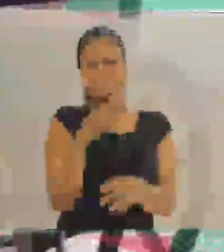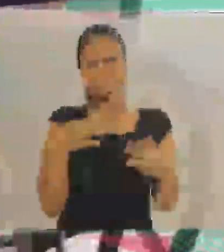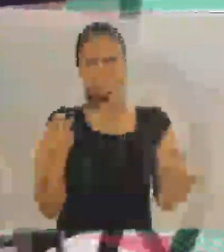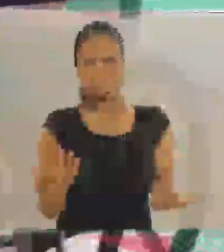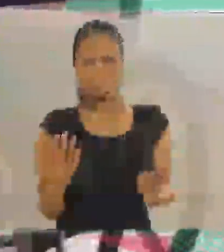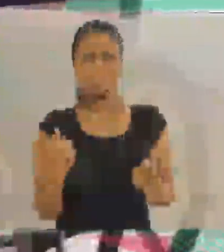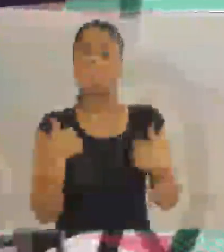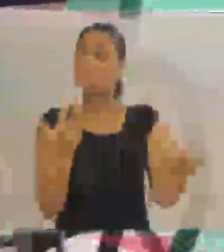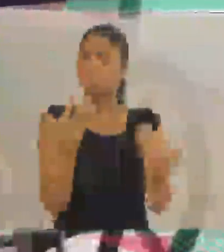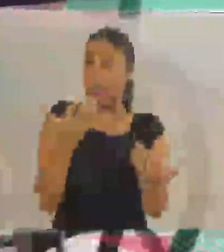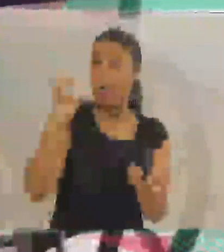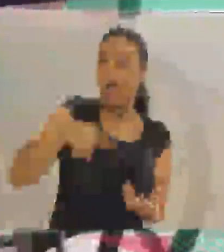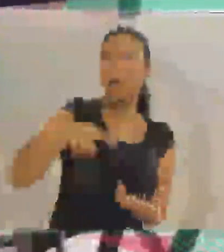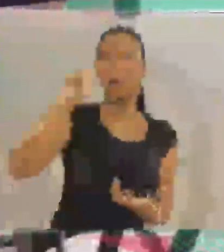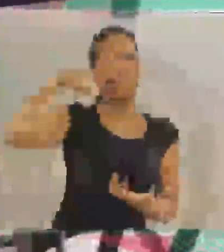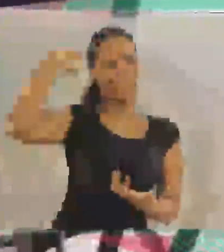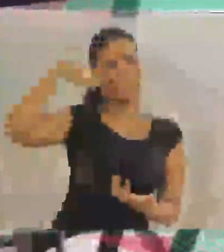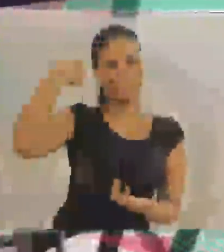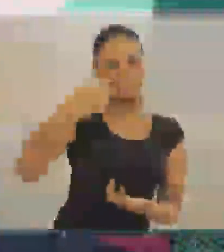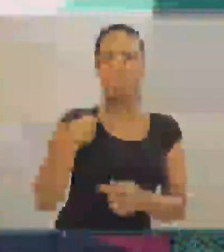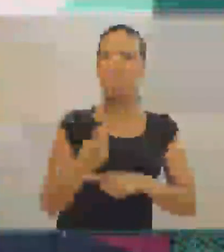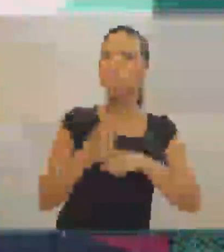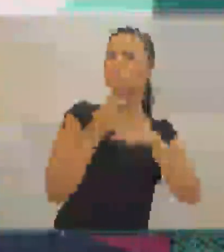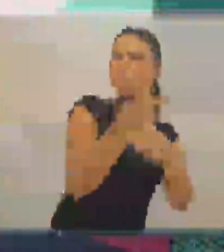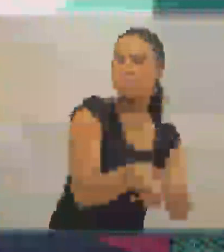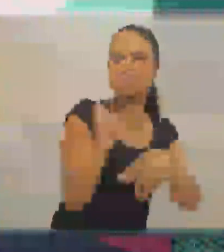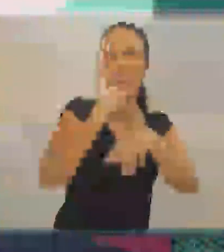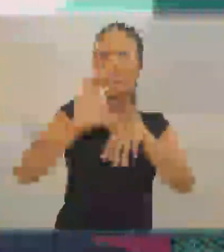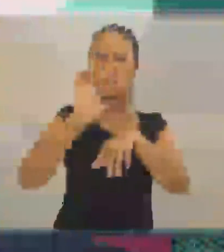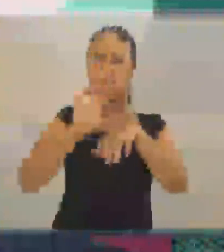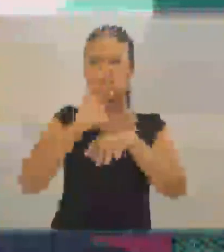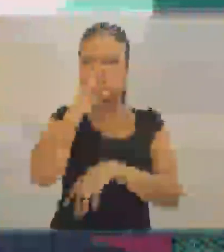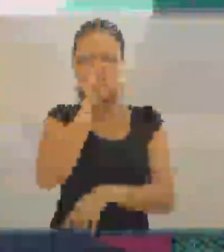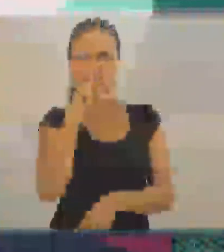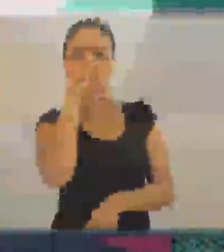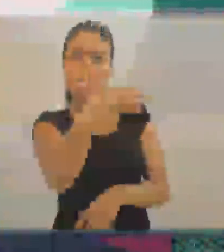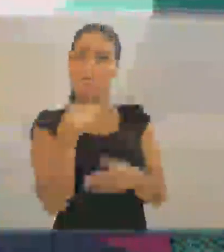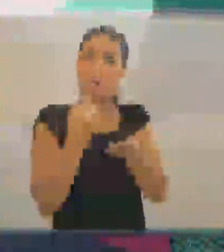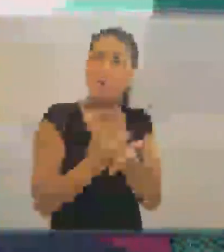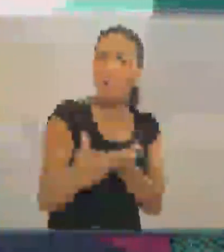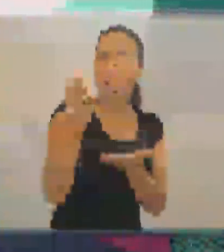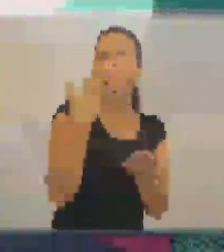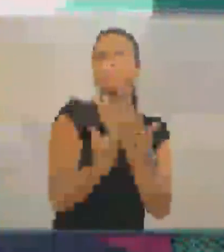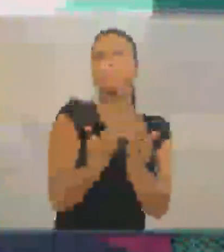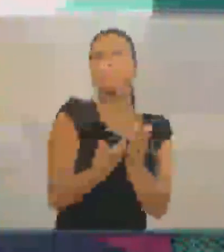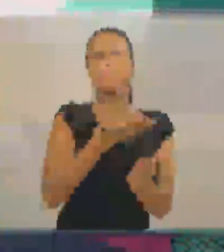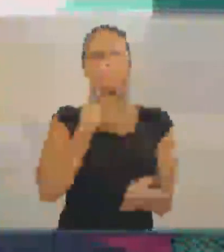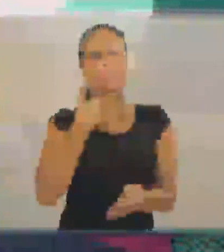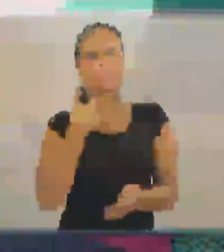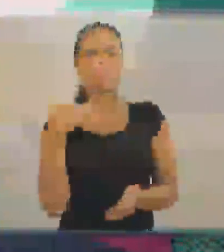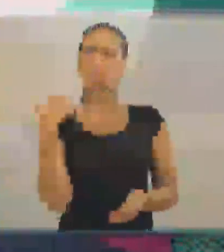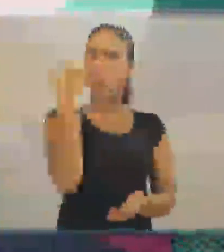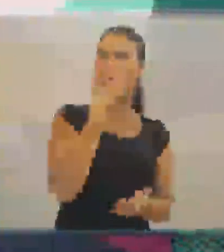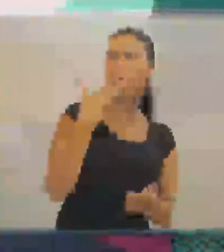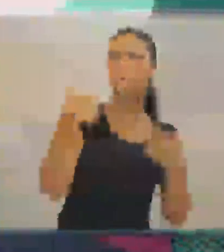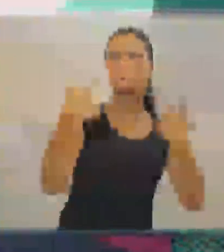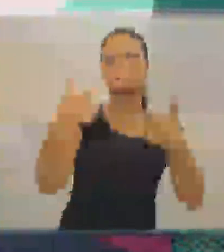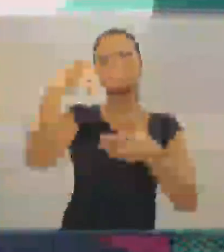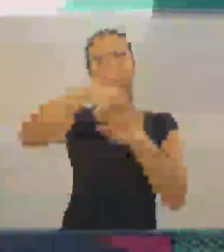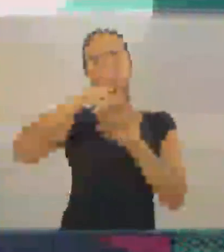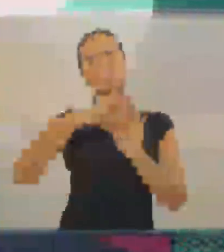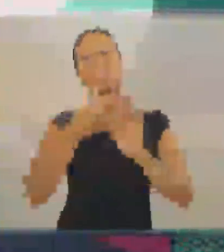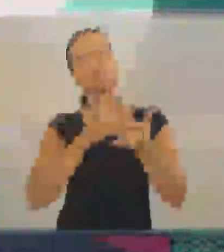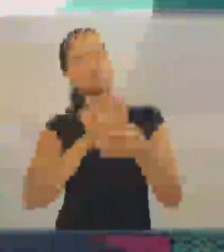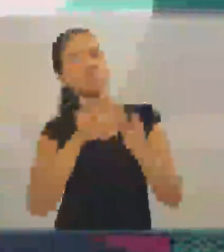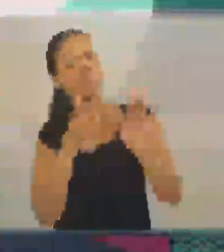o exame, que eu descobri que eu tinha essa deficiência. E aí, como quis ser atriz, procurei um curso técnico, e lá eu